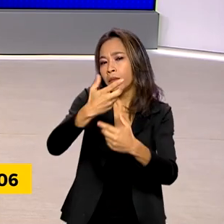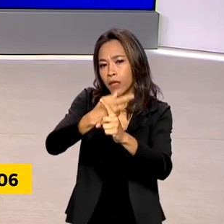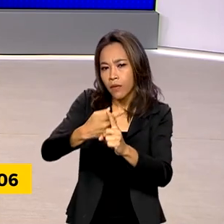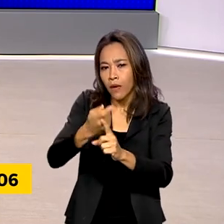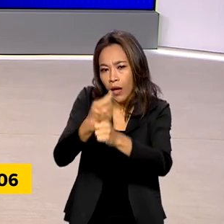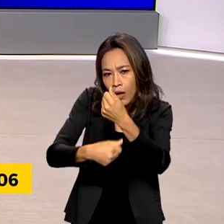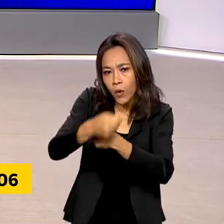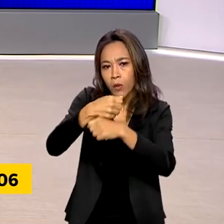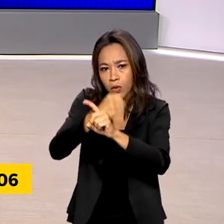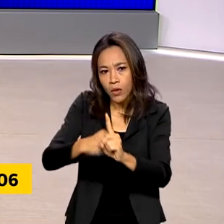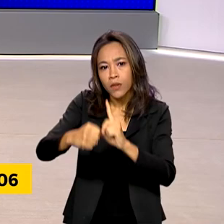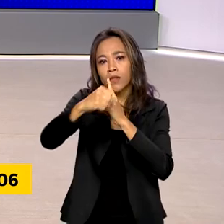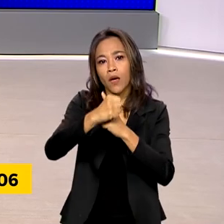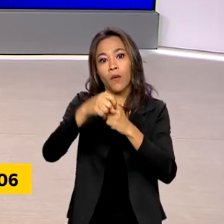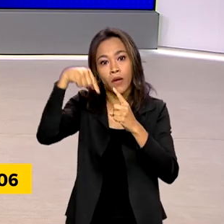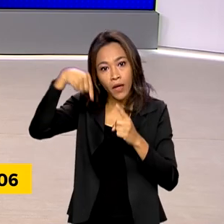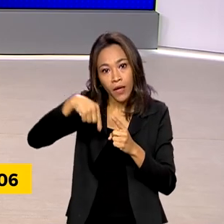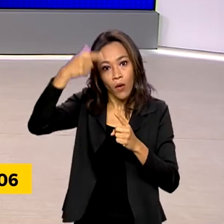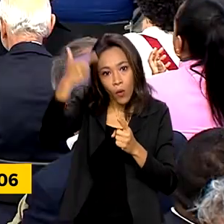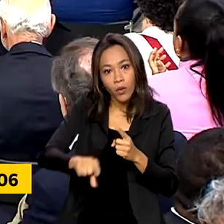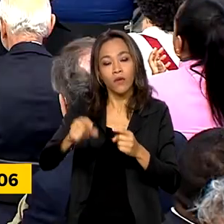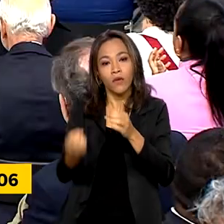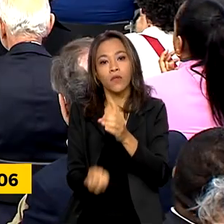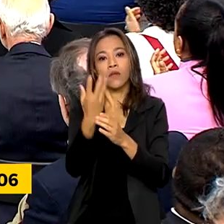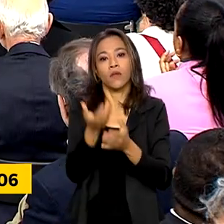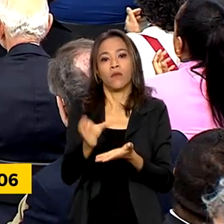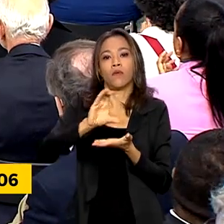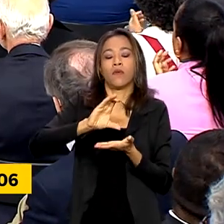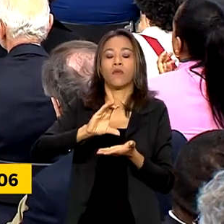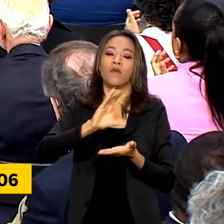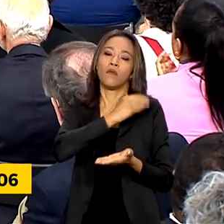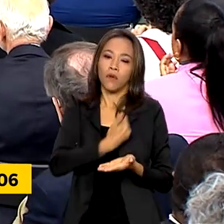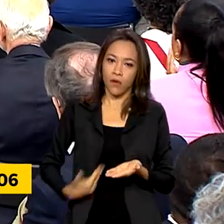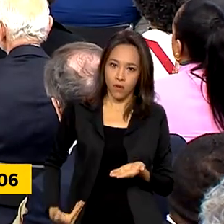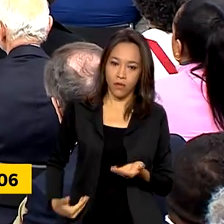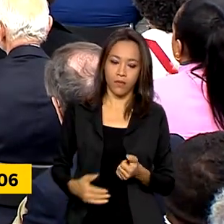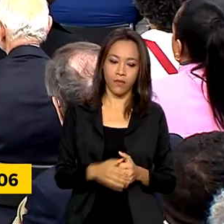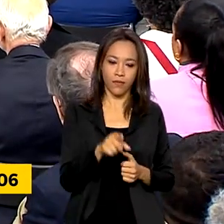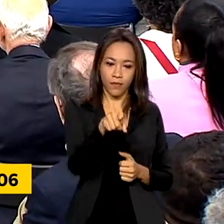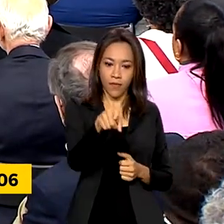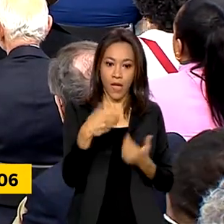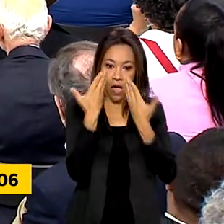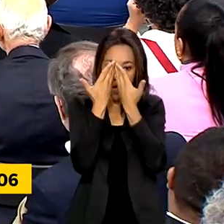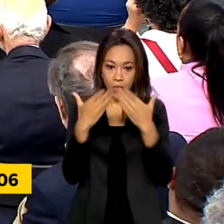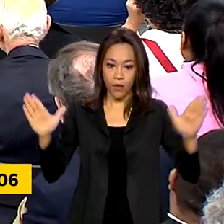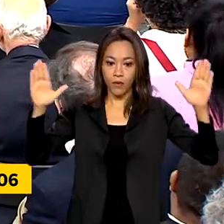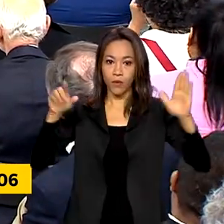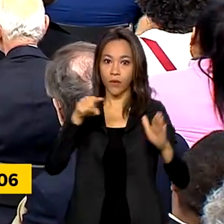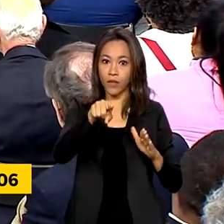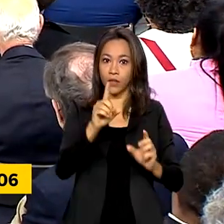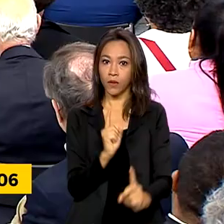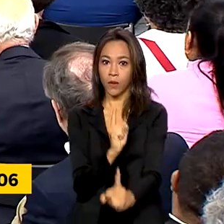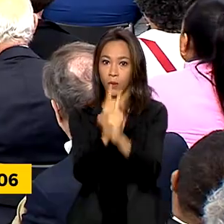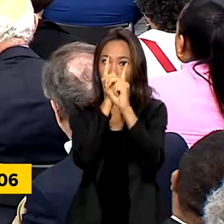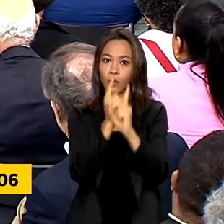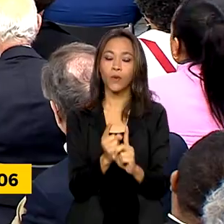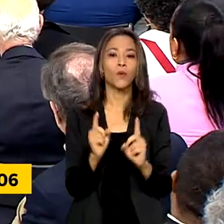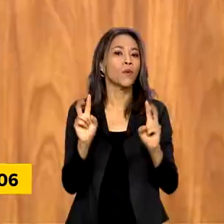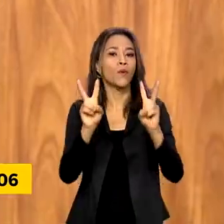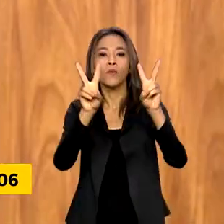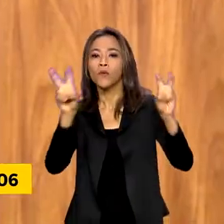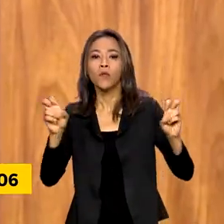Conselhão, que foi recriado pelo governo. A abertura do evento, chamado de Diálogos de